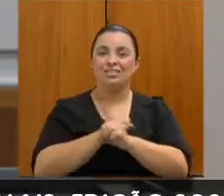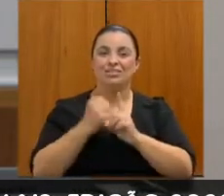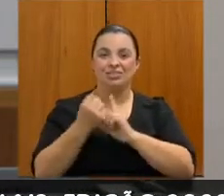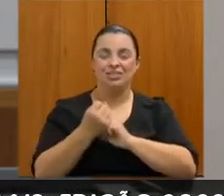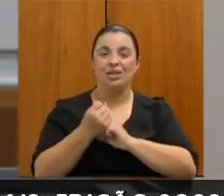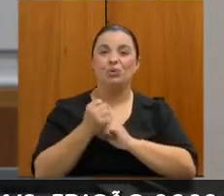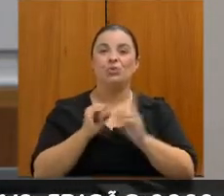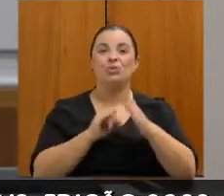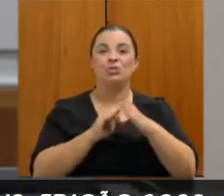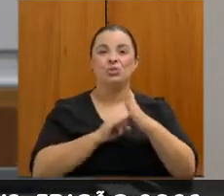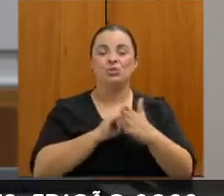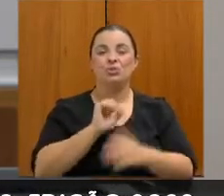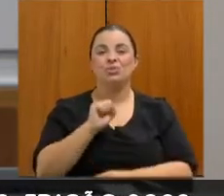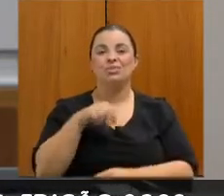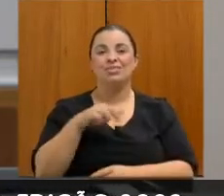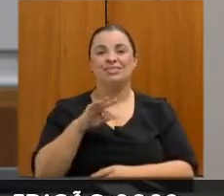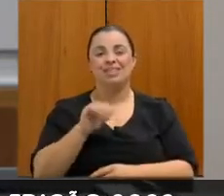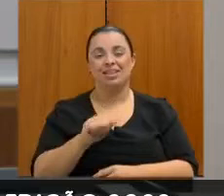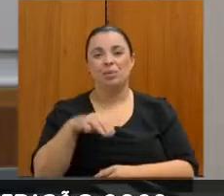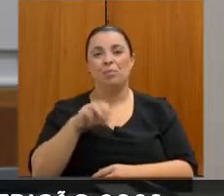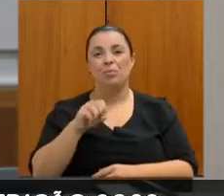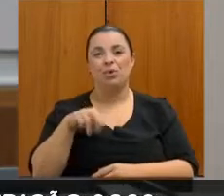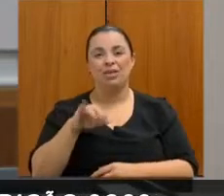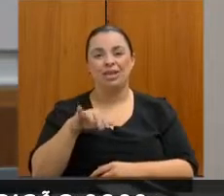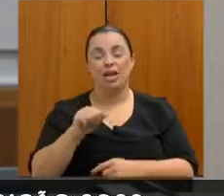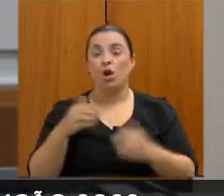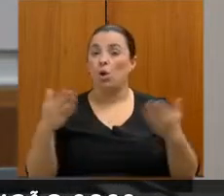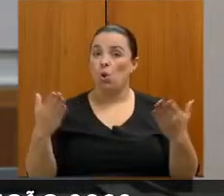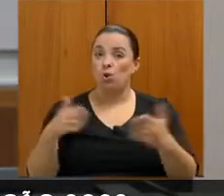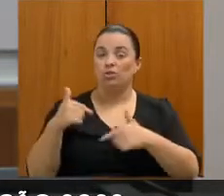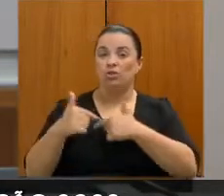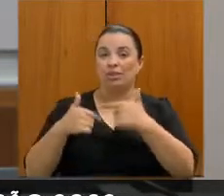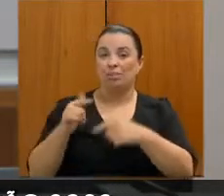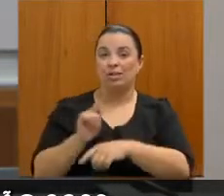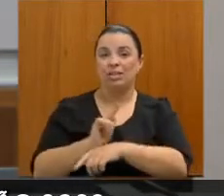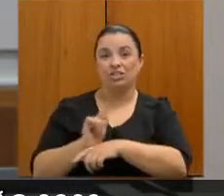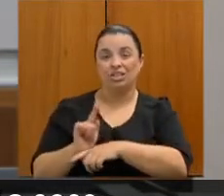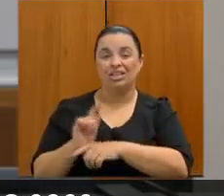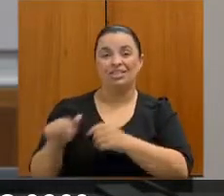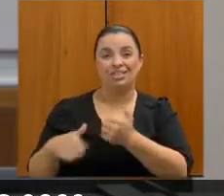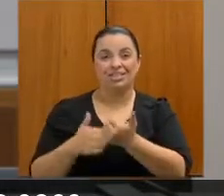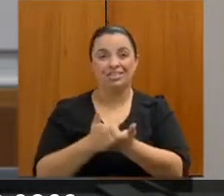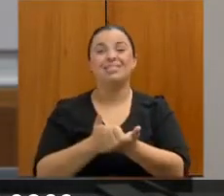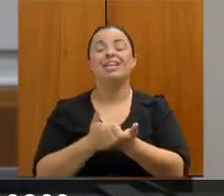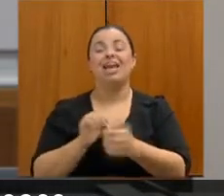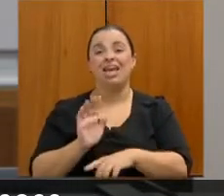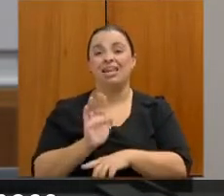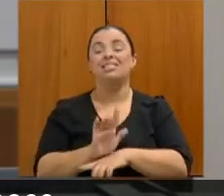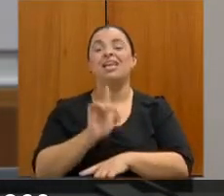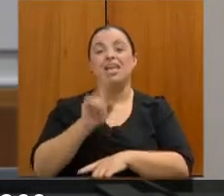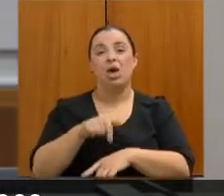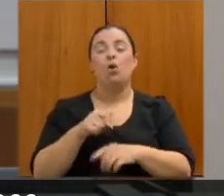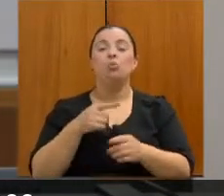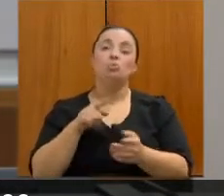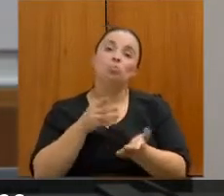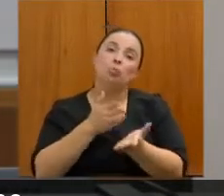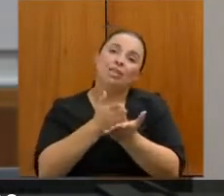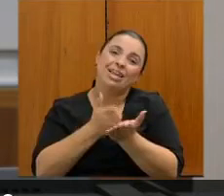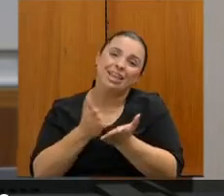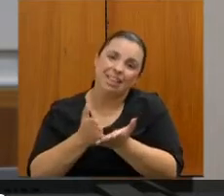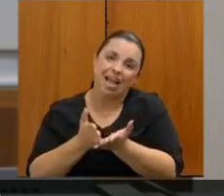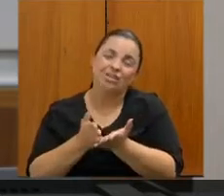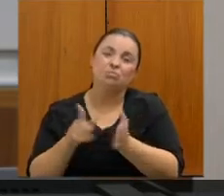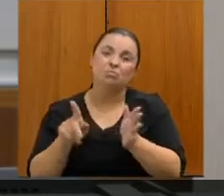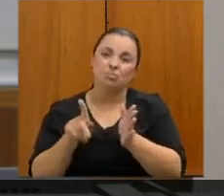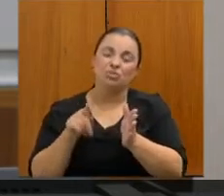pela gerência de assistência, que é uma modalidade de serviço da nossa instituição. A gente atua tanto no âmbito da